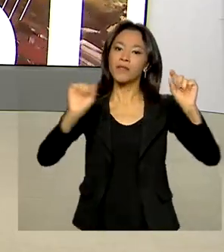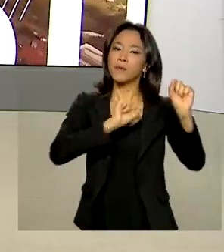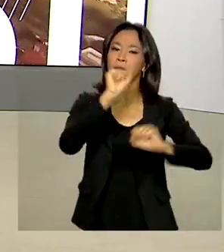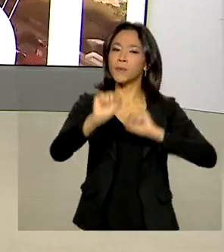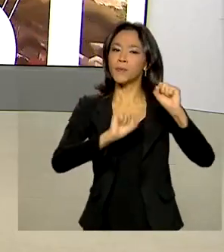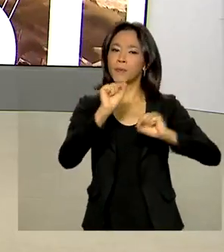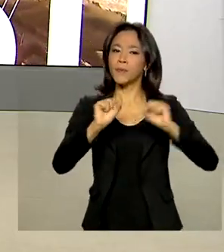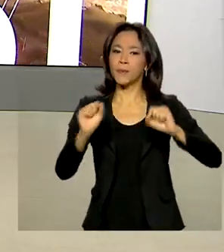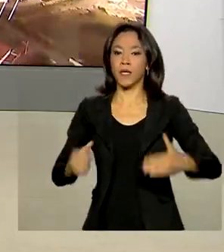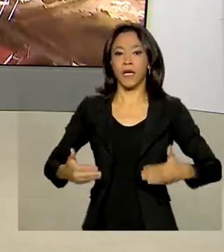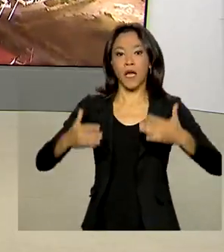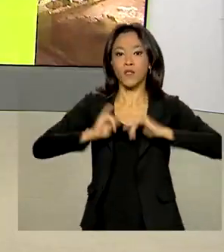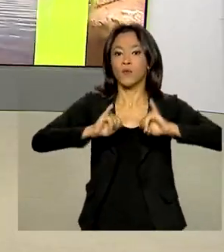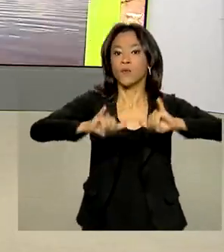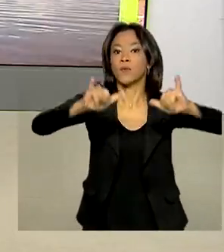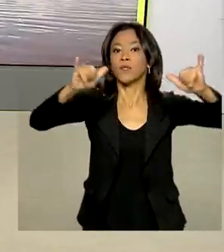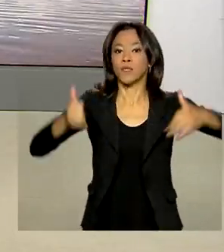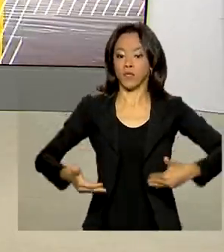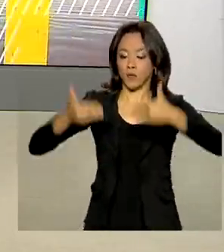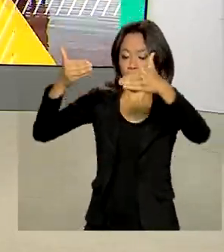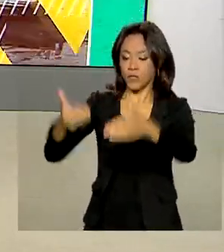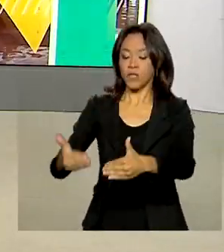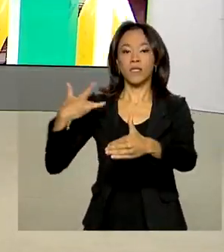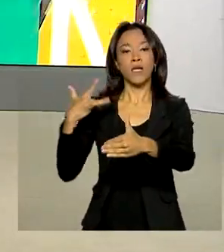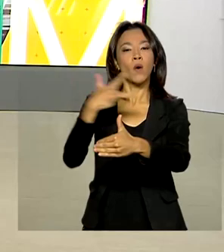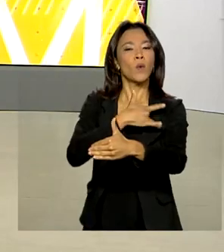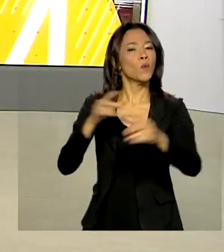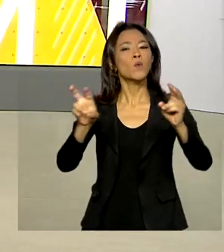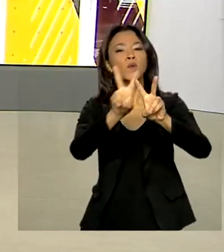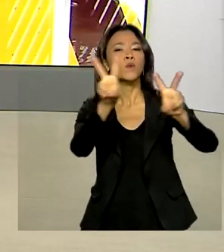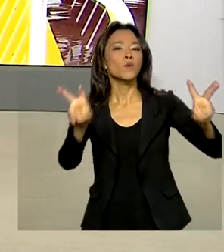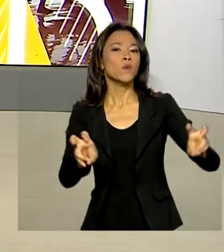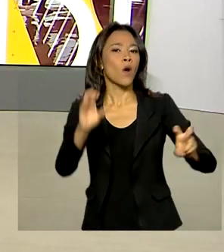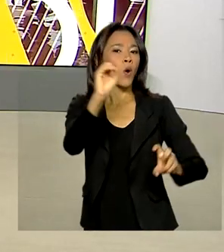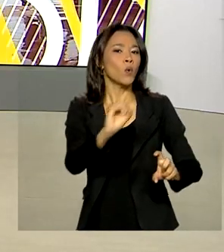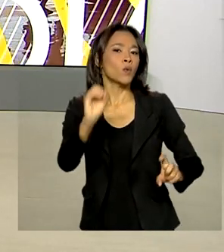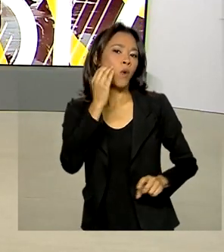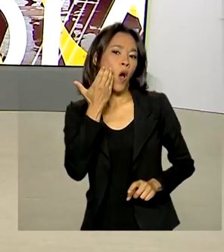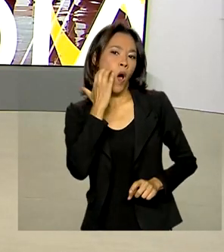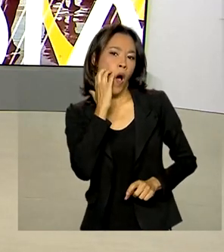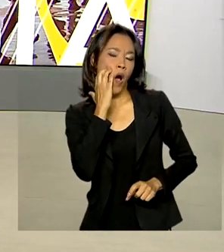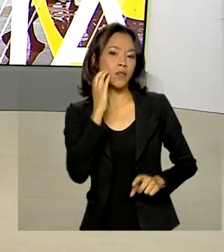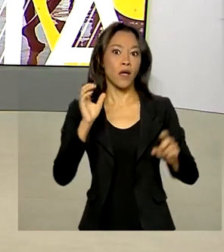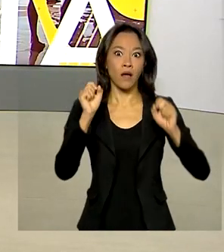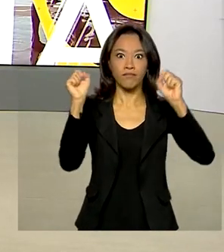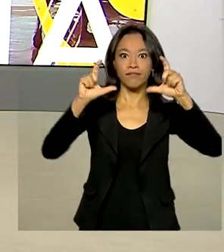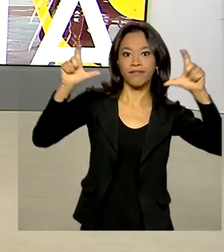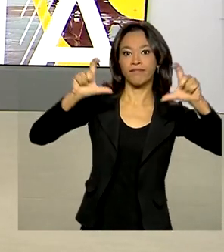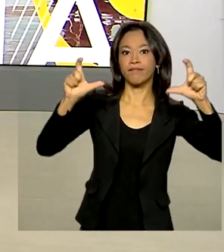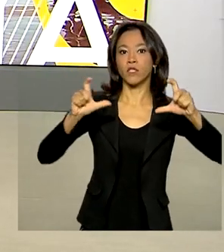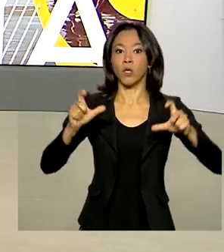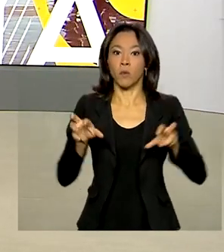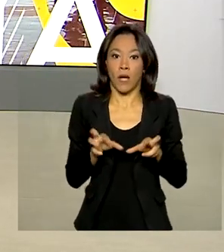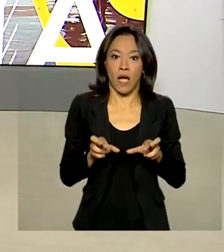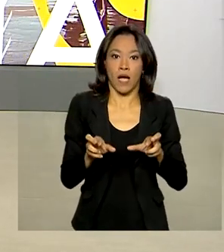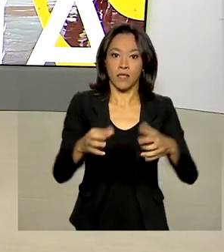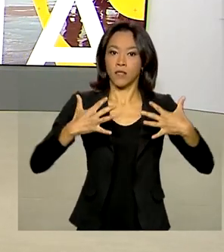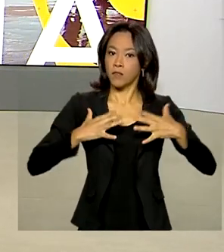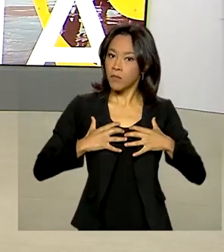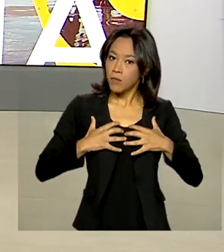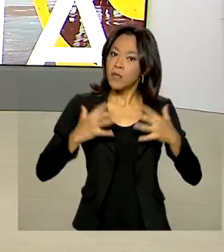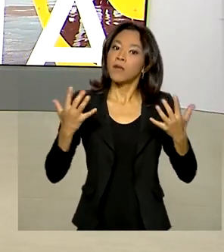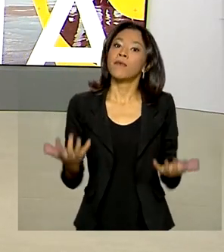campanha do Ministério da Saúde, o Outubro Rosa, que alerta sobre a importância da prevenção do câncer de mama. O